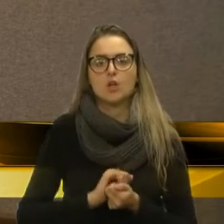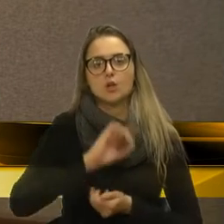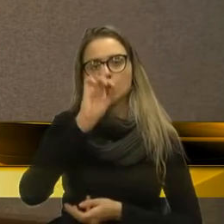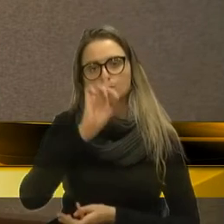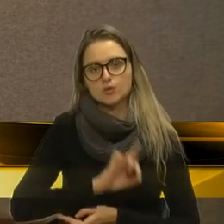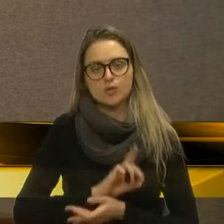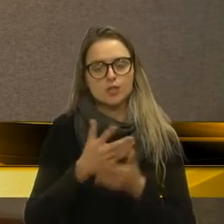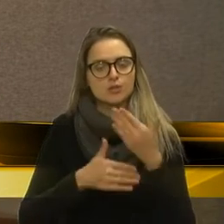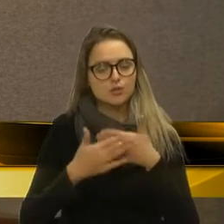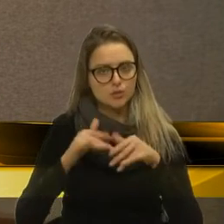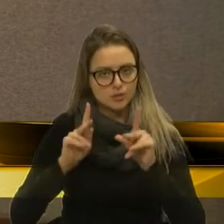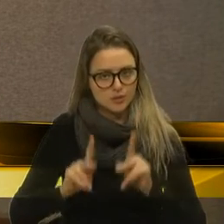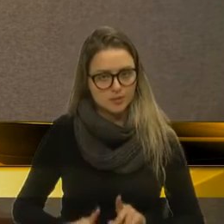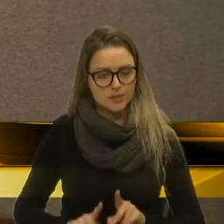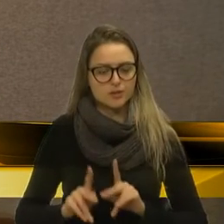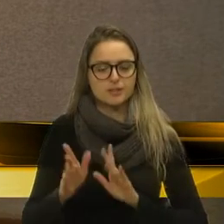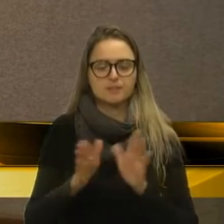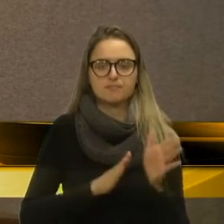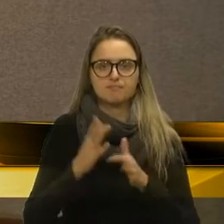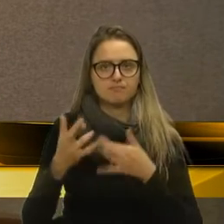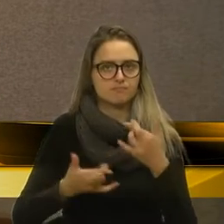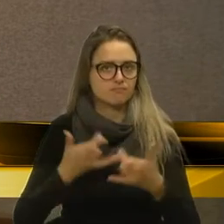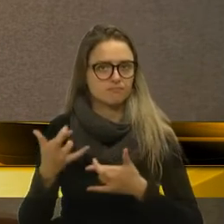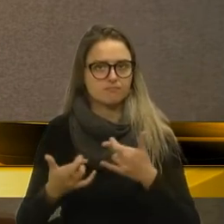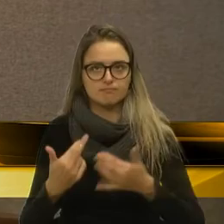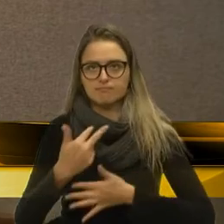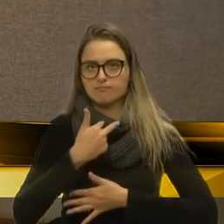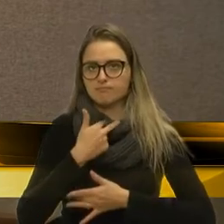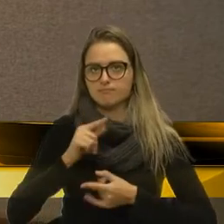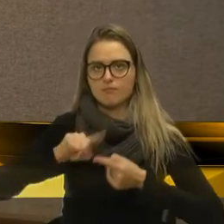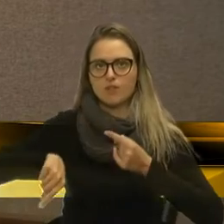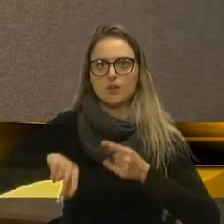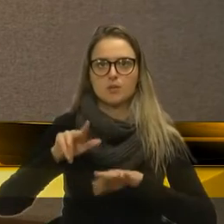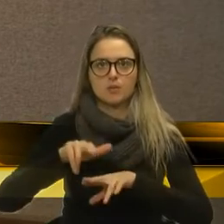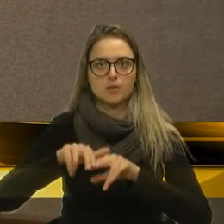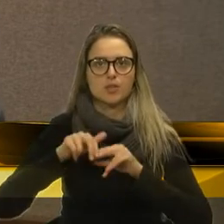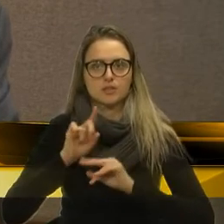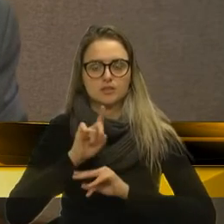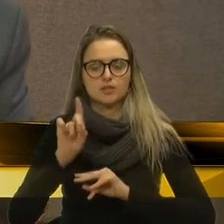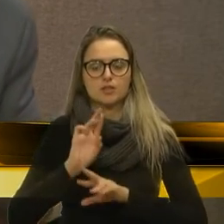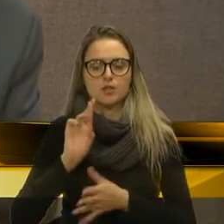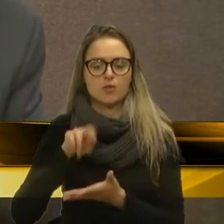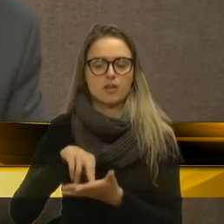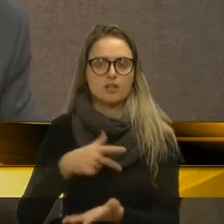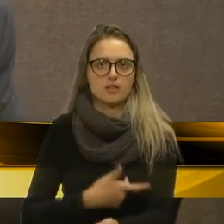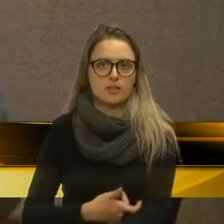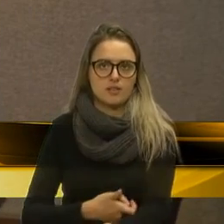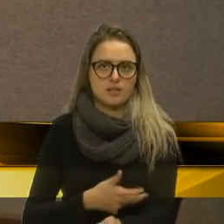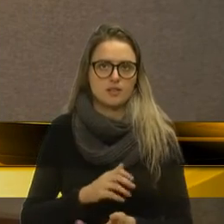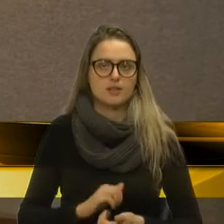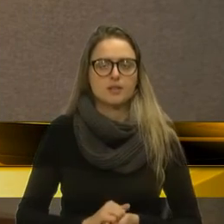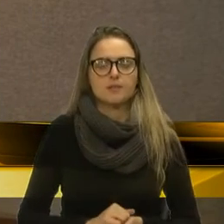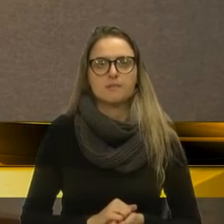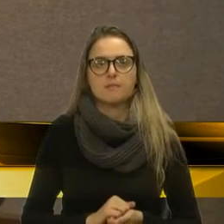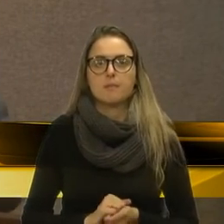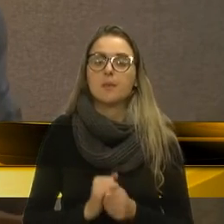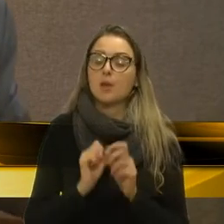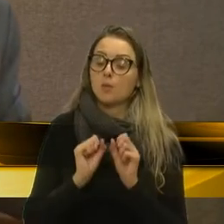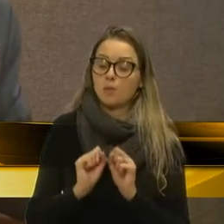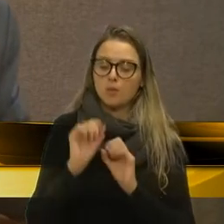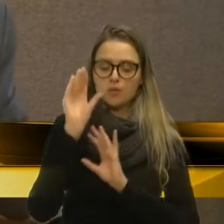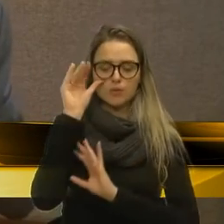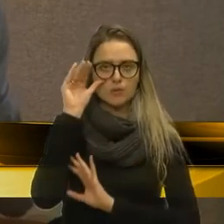direito de todos os cidadãos de acesso ao lazer não deve ser impedido apenas pela não realização de exames. Podemos